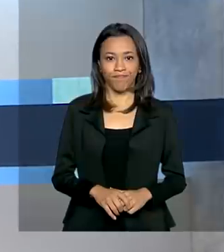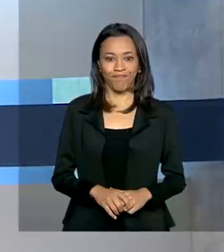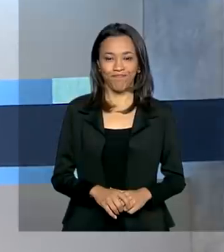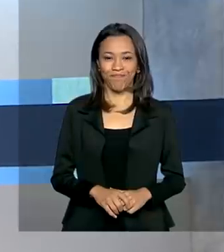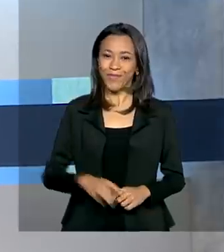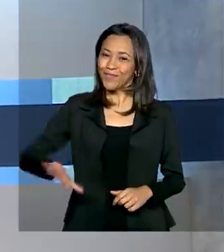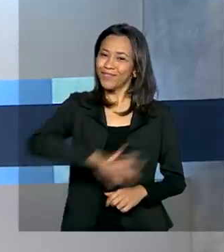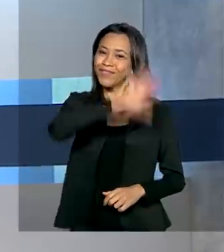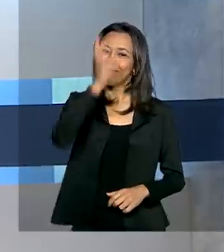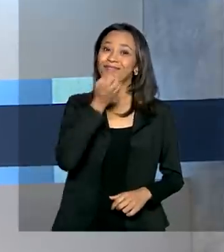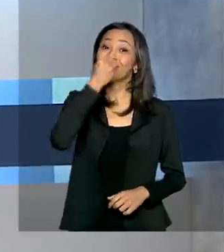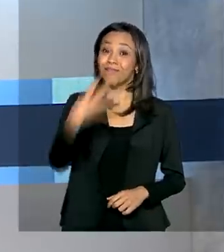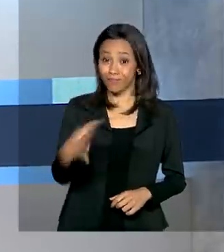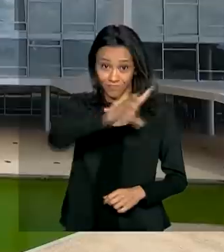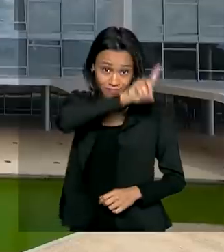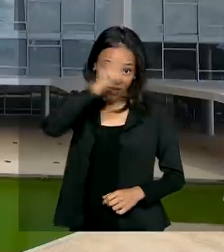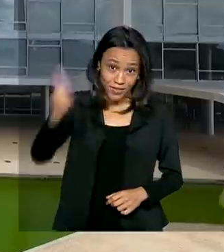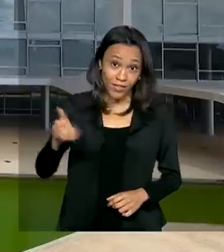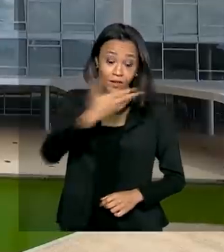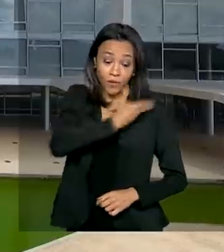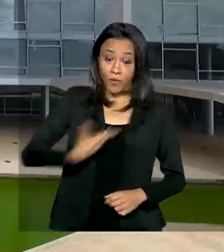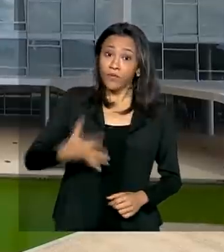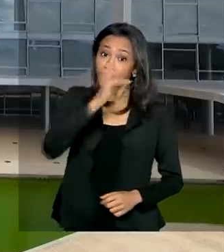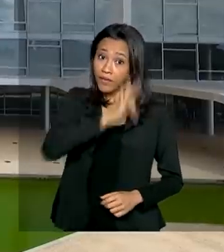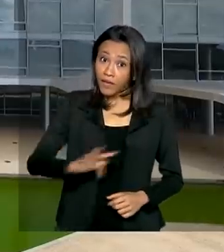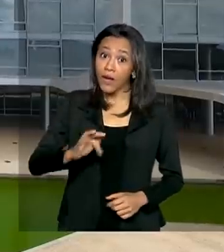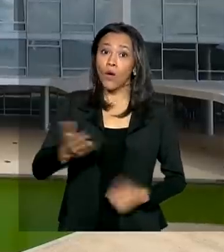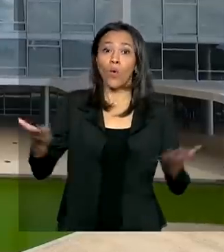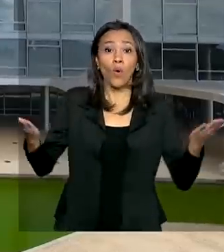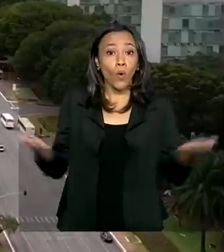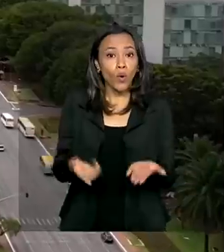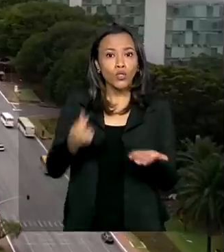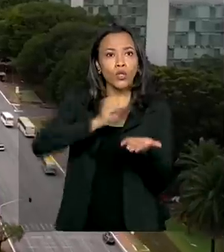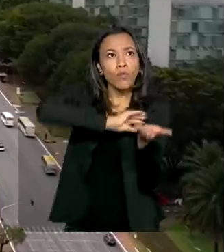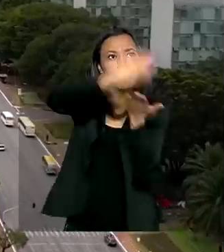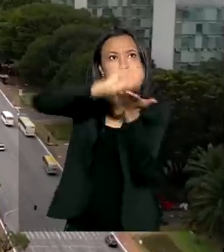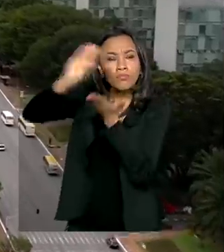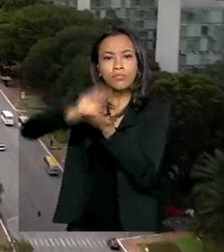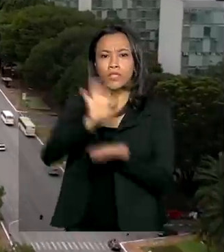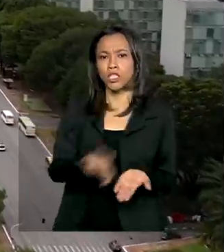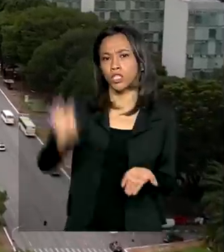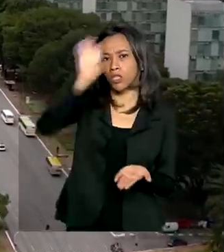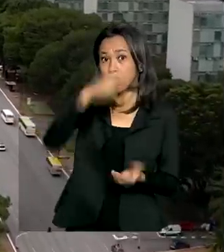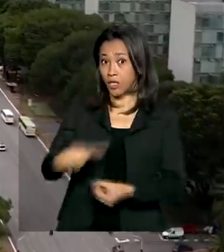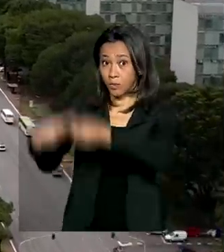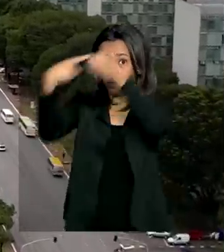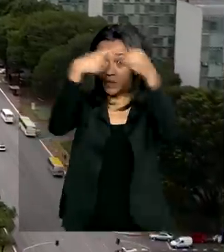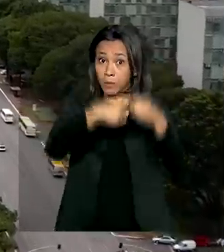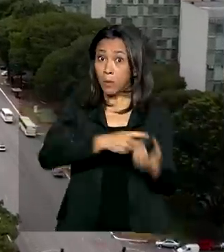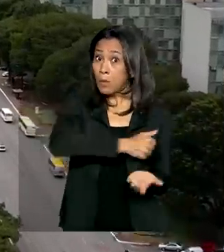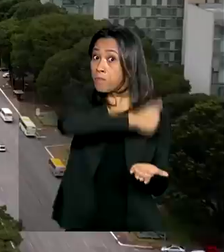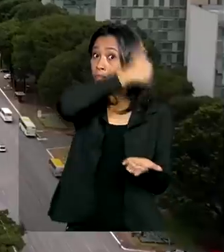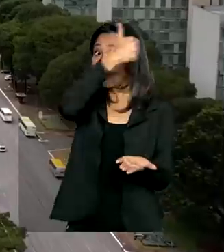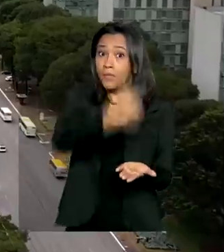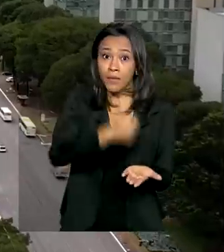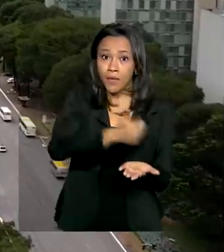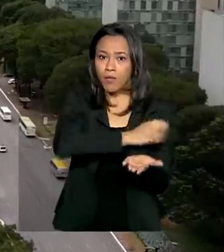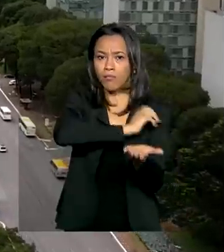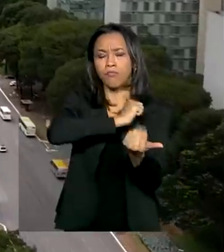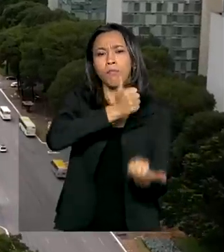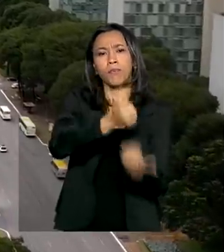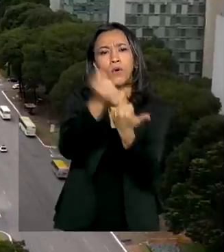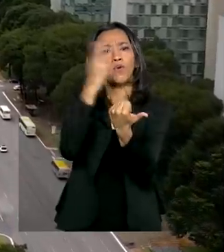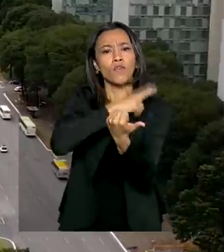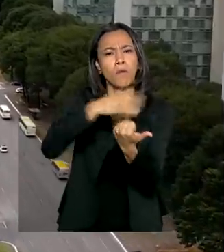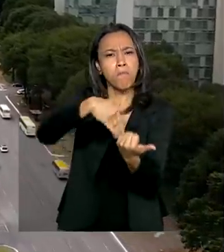Olá, bom dia! Governo Federal transfere hoje a estados e municípios a primeira parte do auxílio financeiro de mais